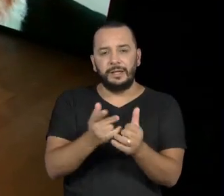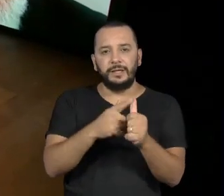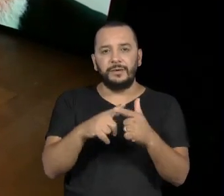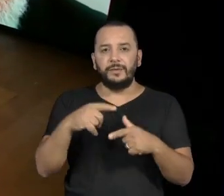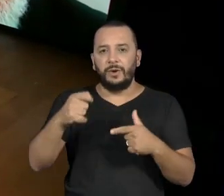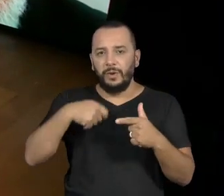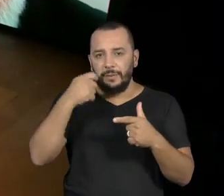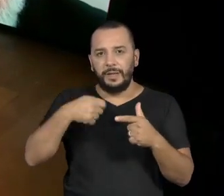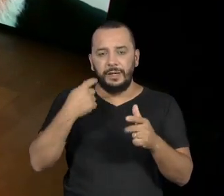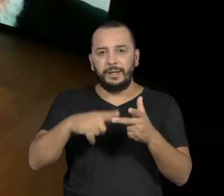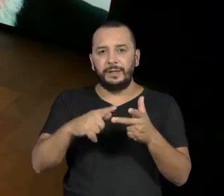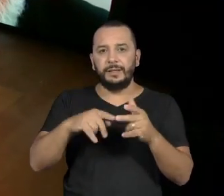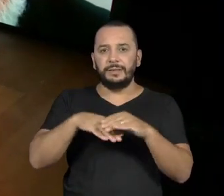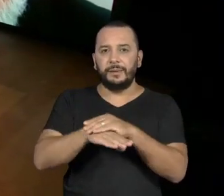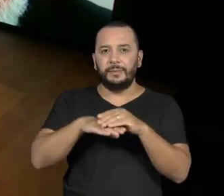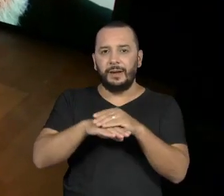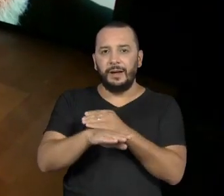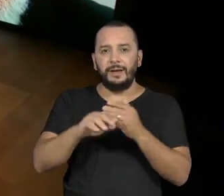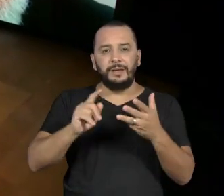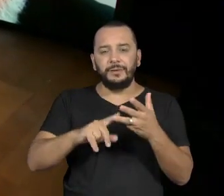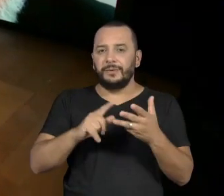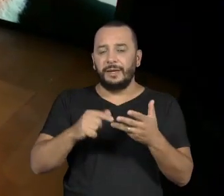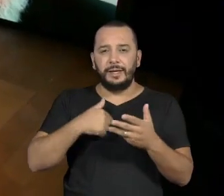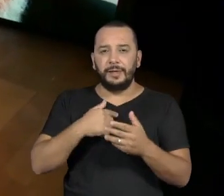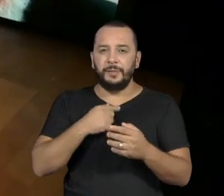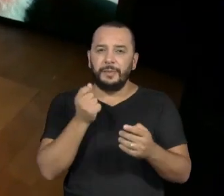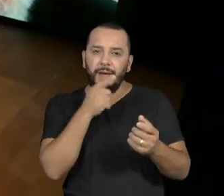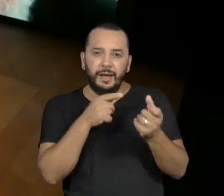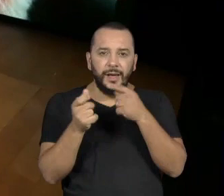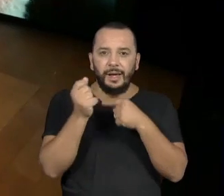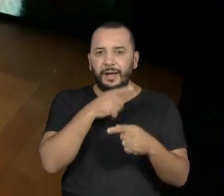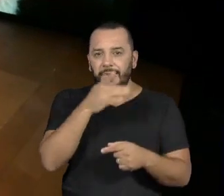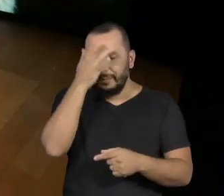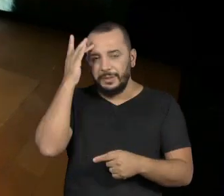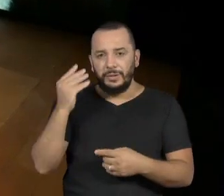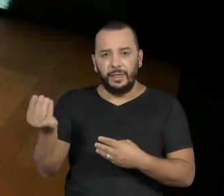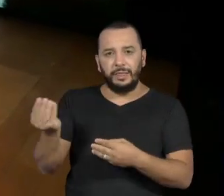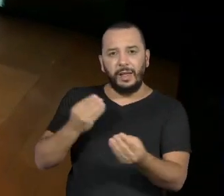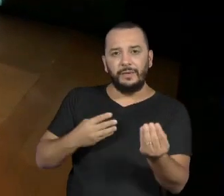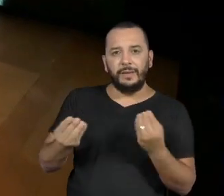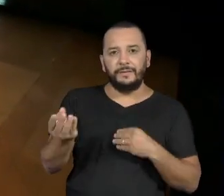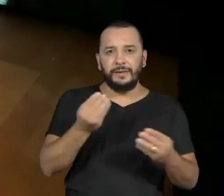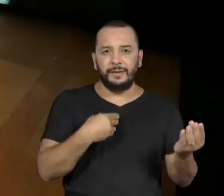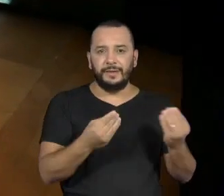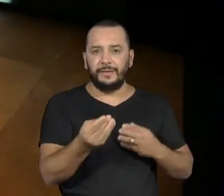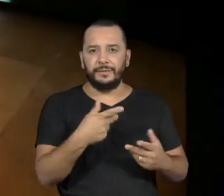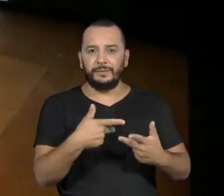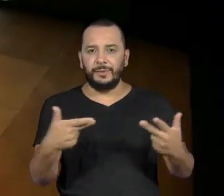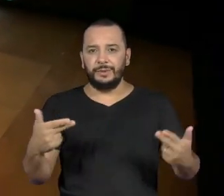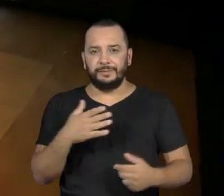sapato. Então, eu ia fazer aquelas graças que eu ia recebendo. Às vezes, eu ganhava, por exemplo,